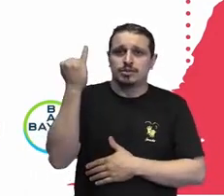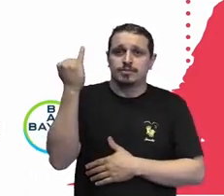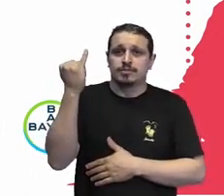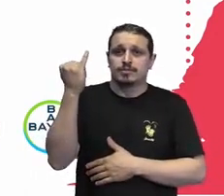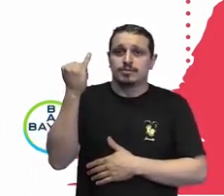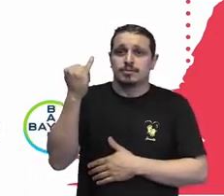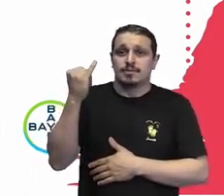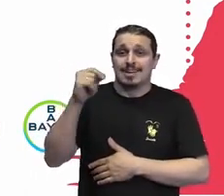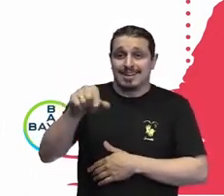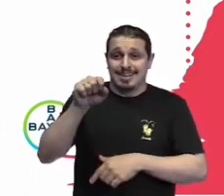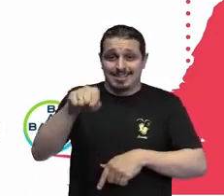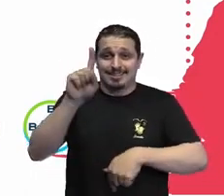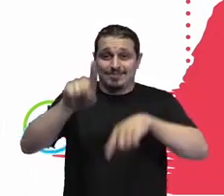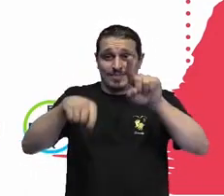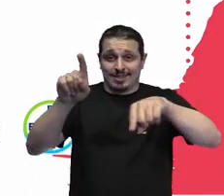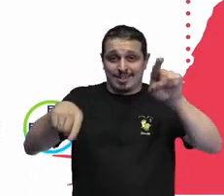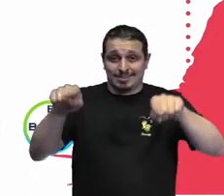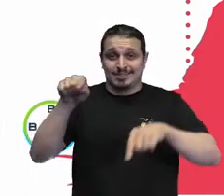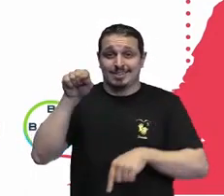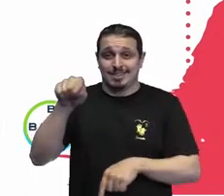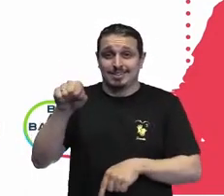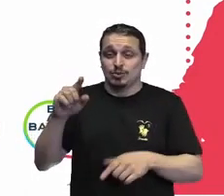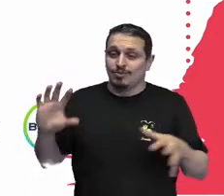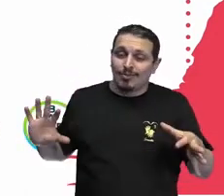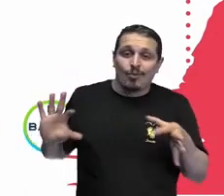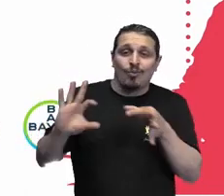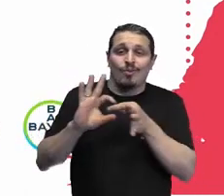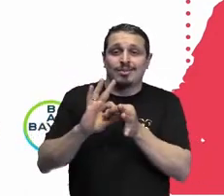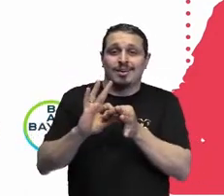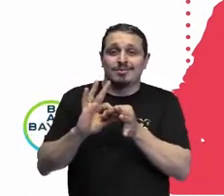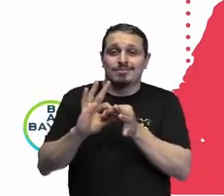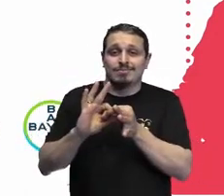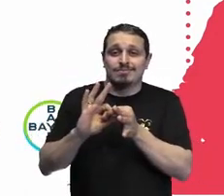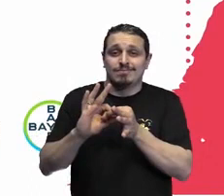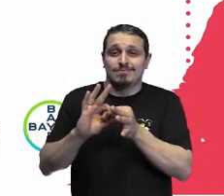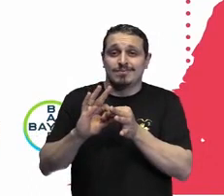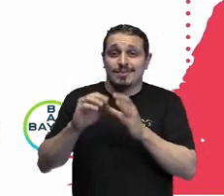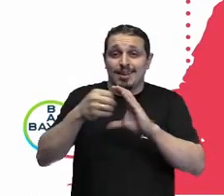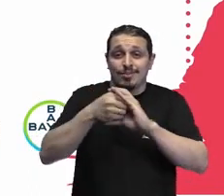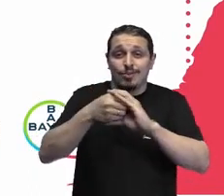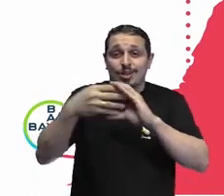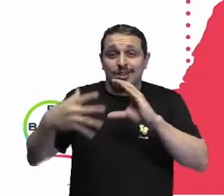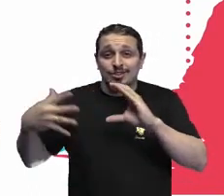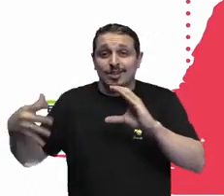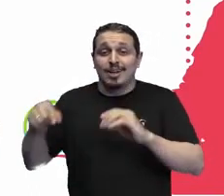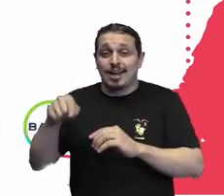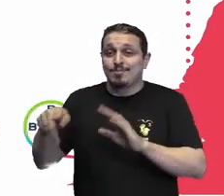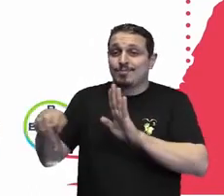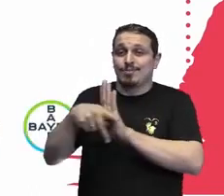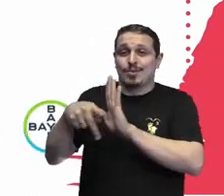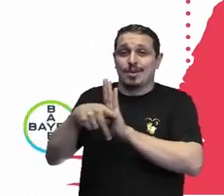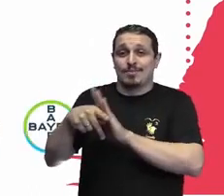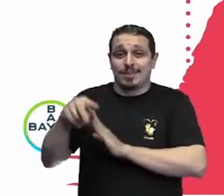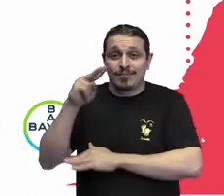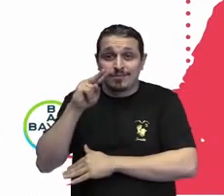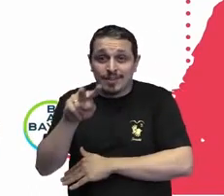ainda que ela seja uma somatória de características, algumas dessas características, você tem mais